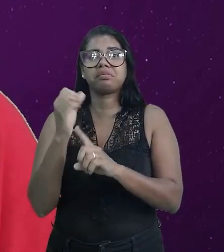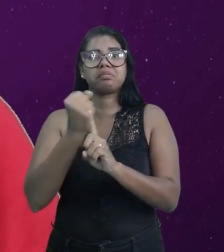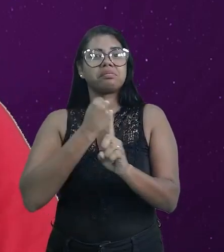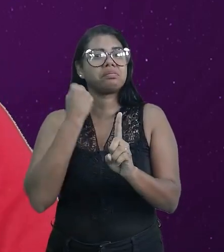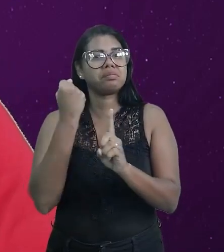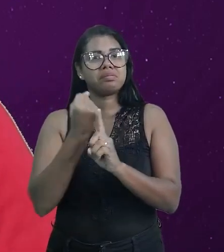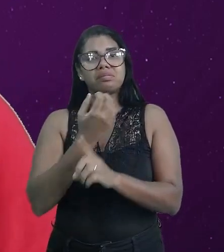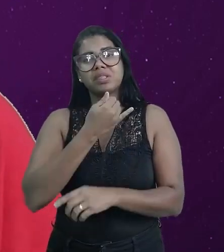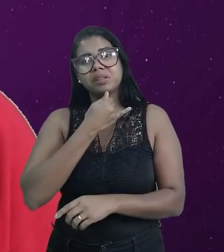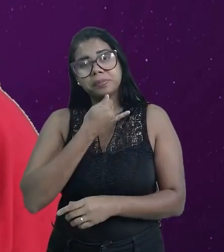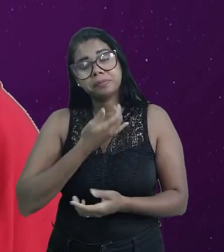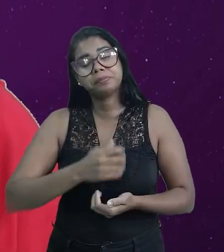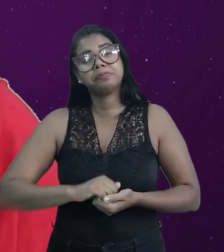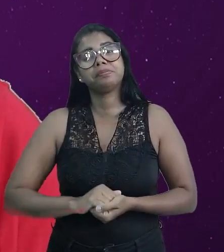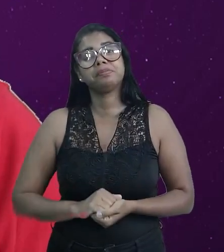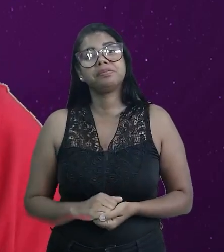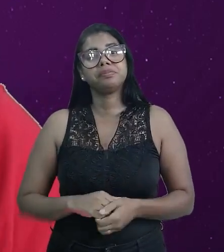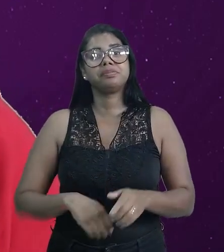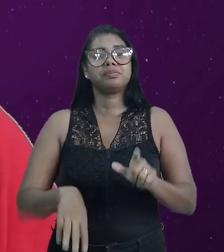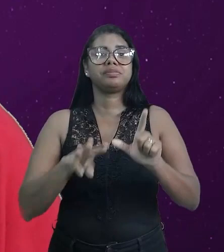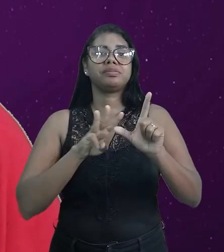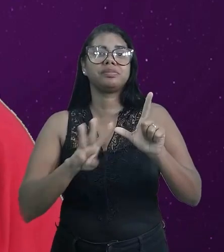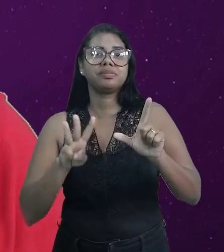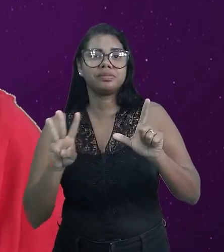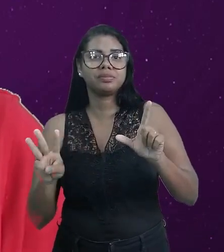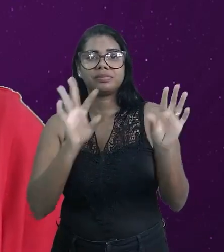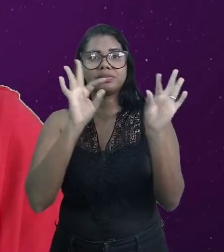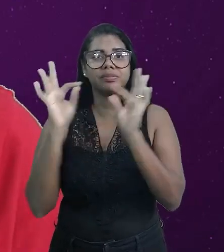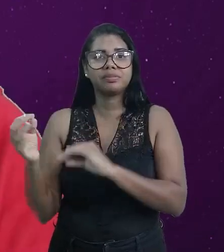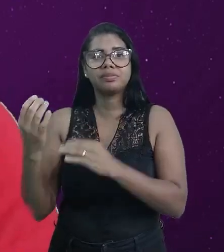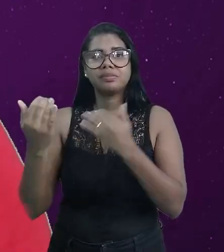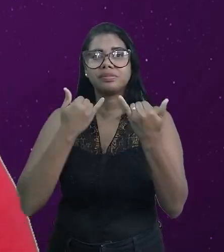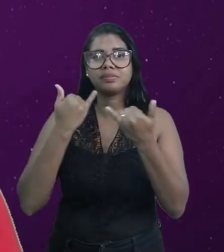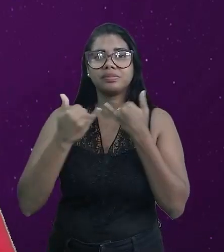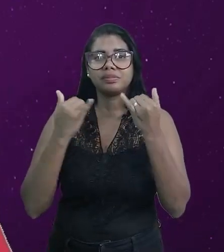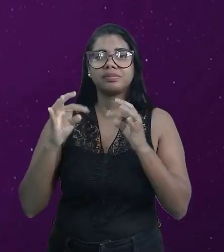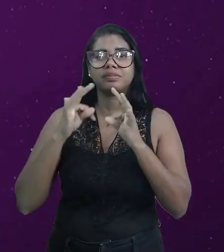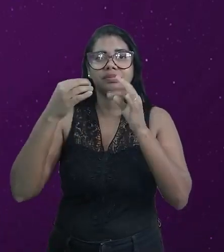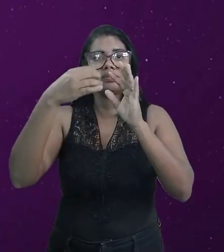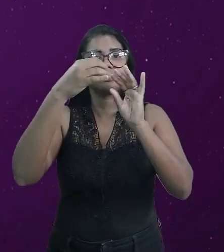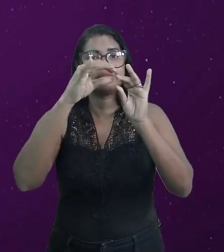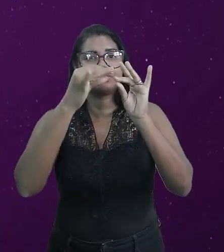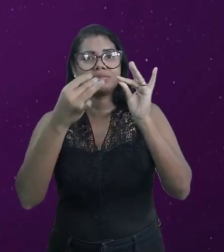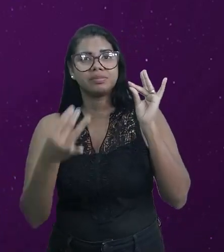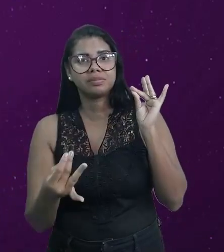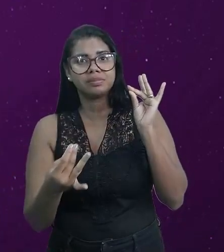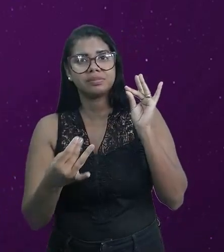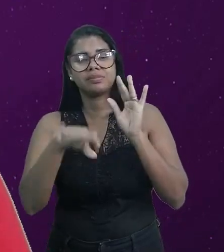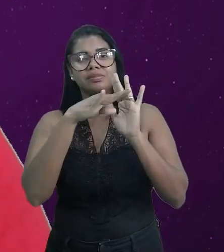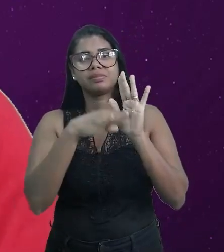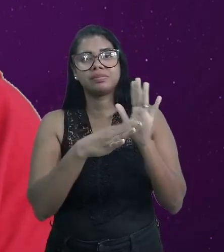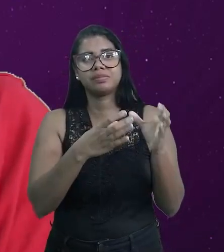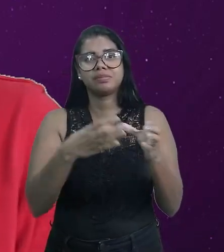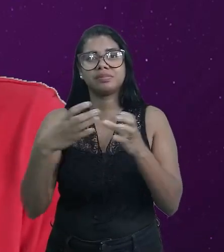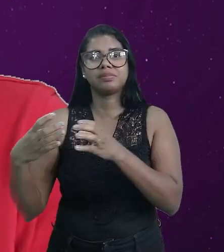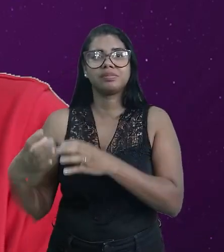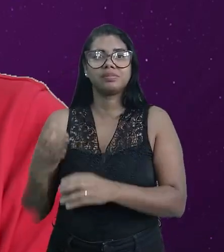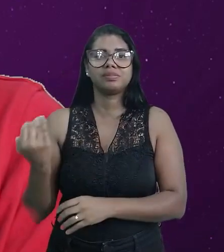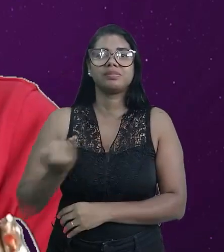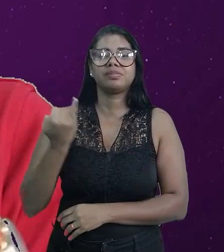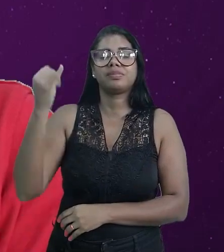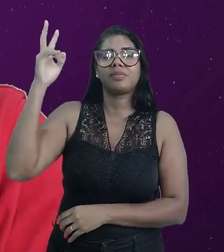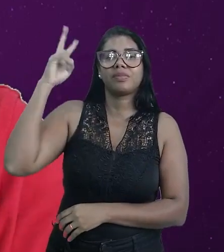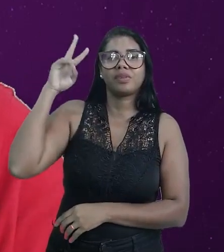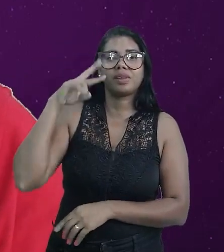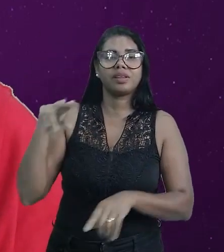Que triste, né, gente? Lá no site da ACNU, você consegue informações sobre todos esses grupos, né? É importante